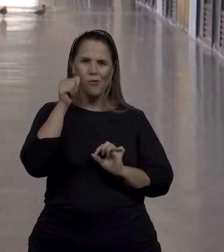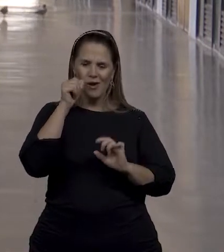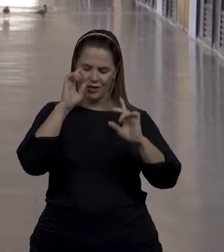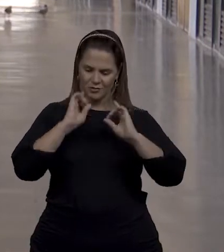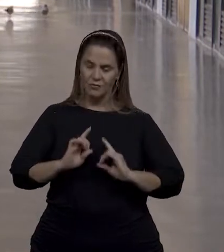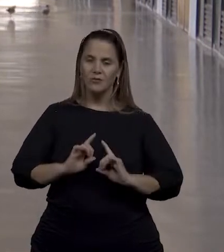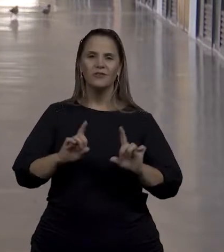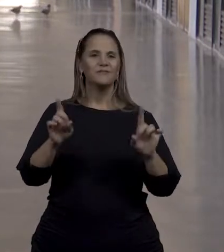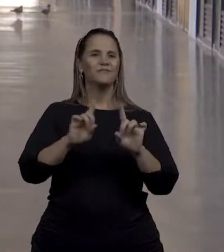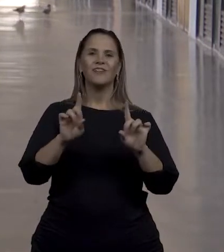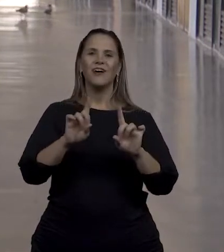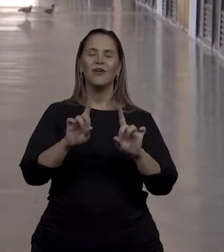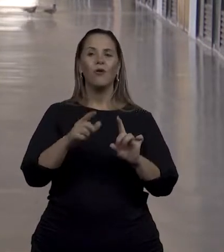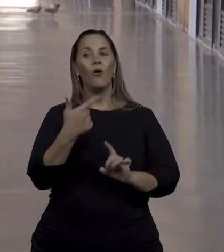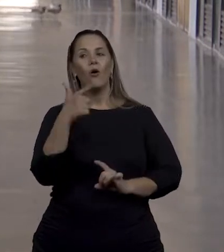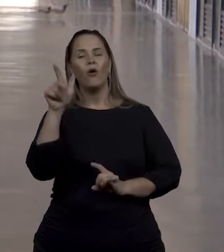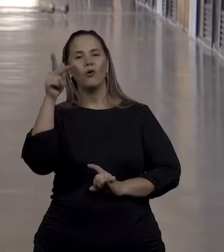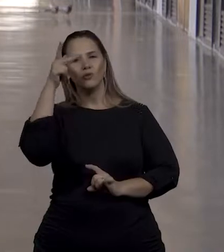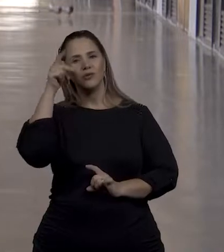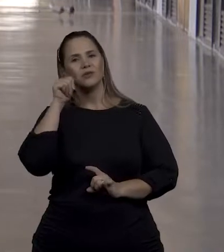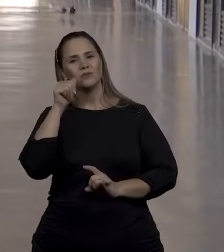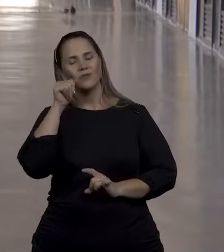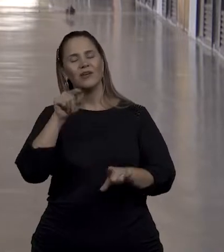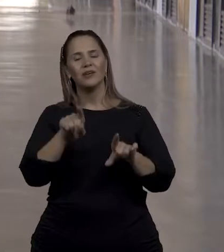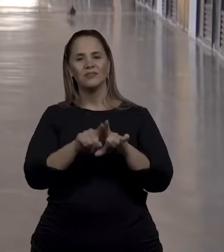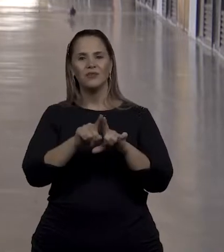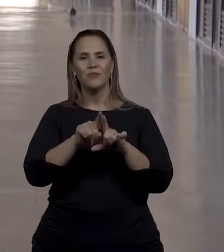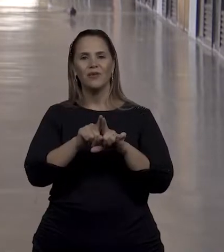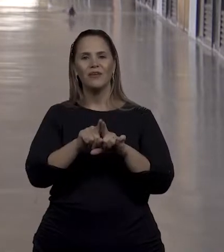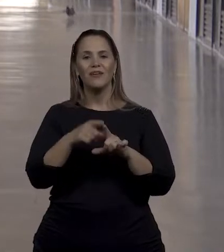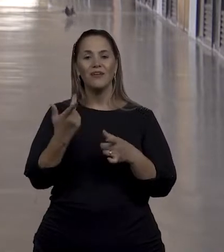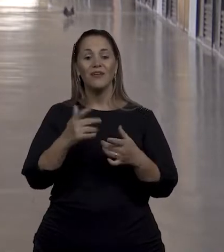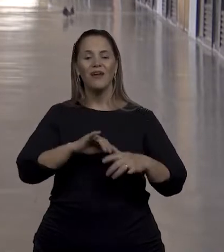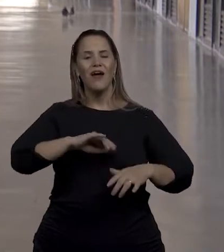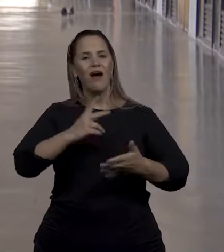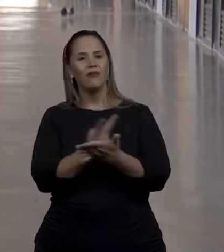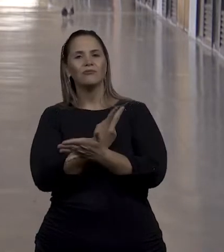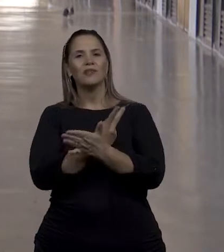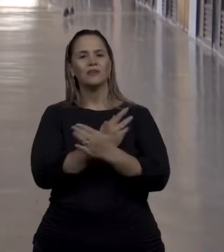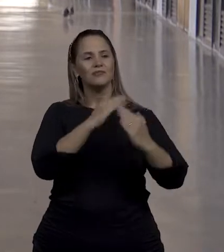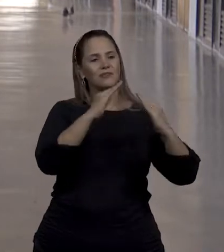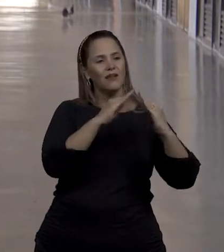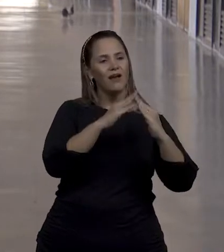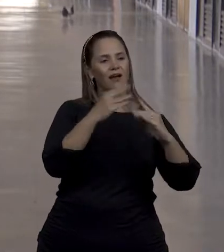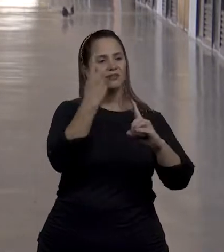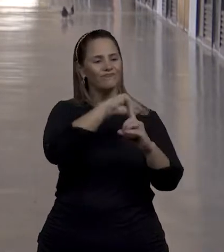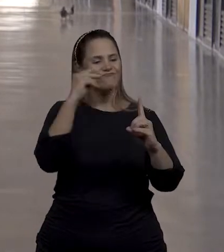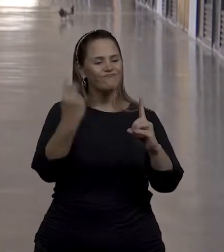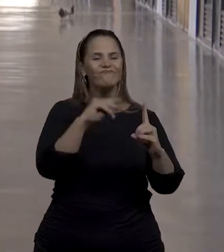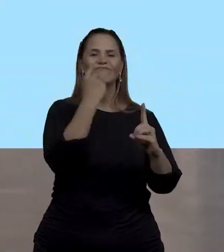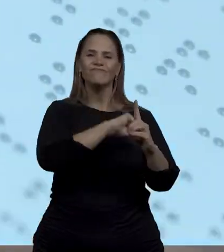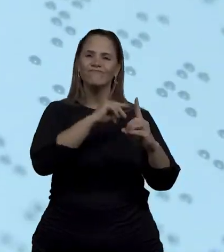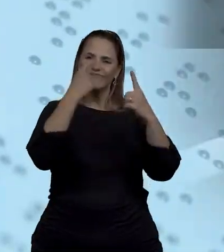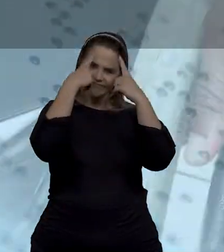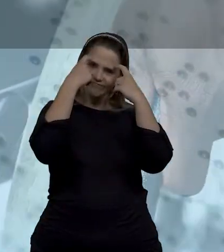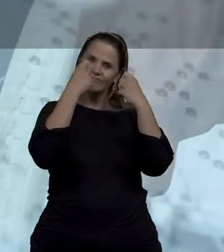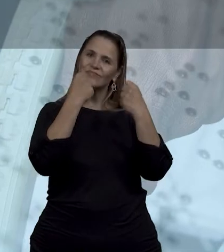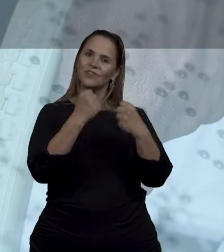que estão sujeitas a processos violentos de diferentes formas que podem se tornar mulheres com deficiência.